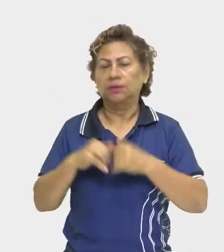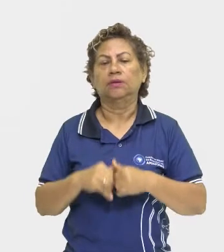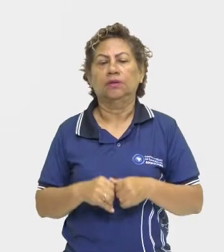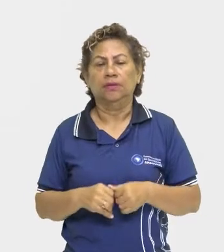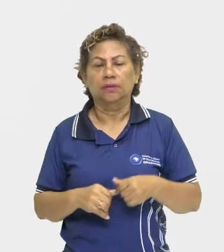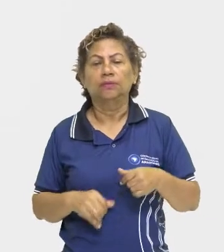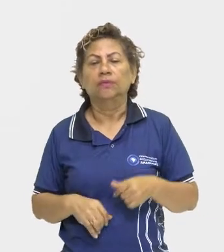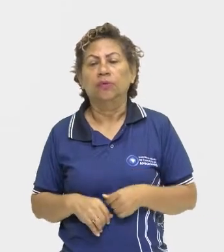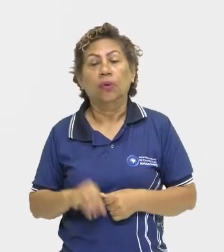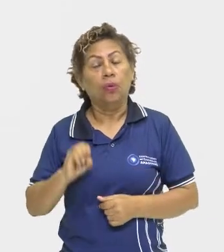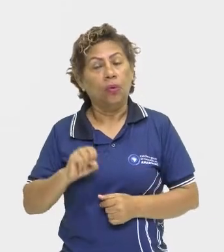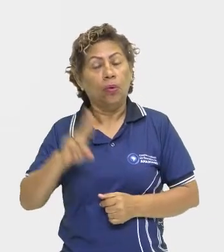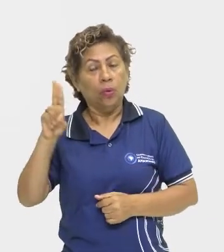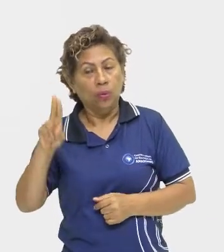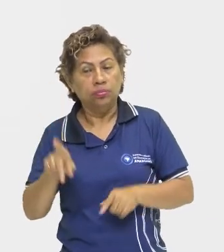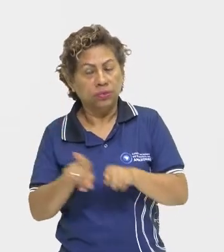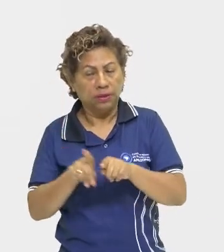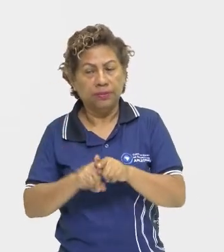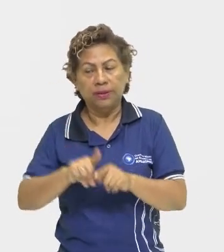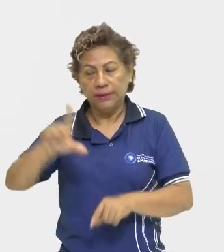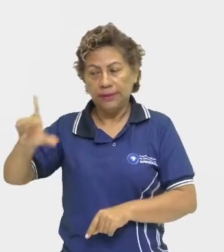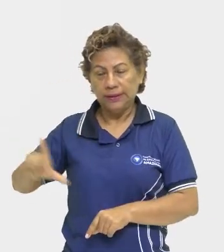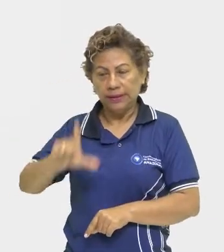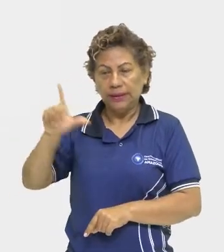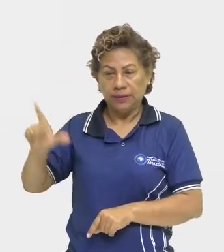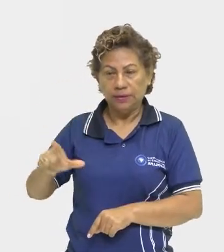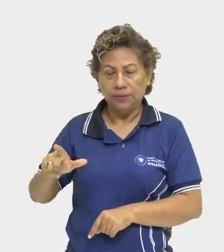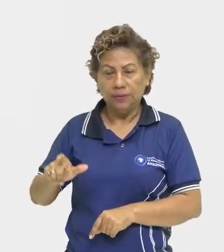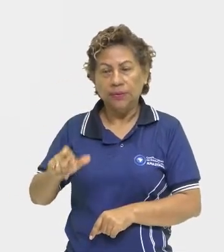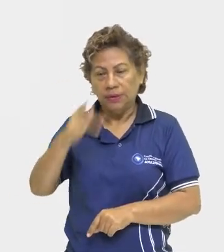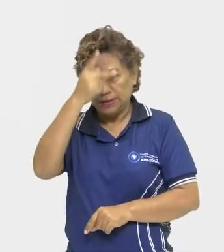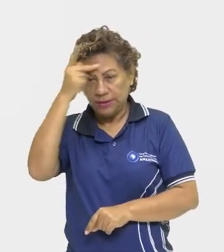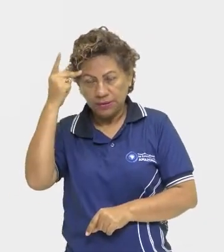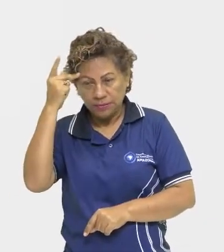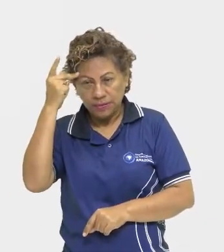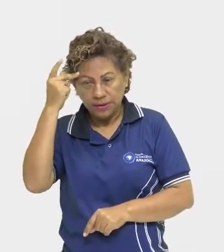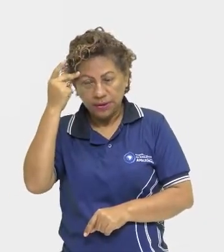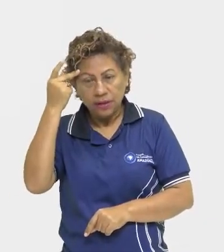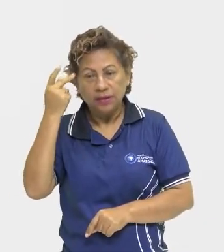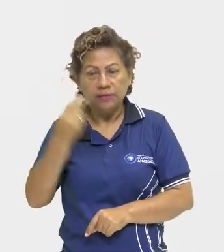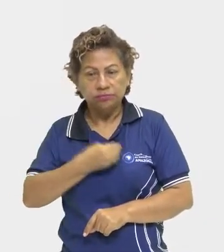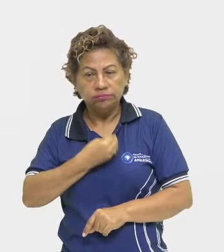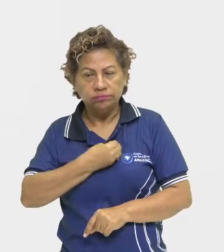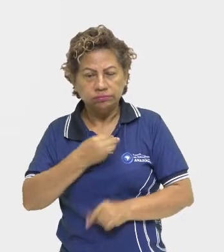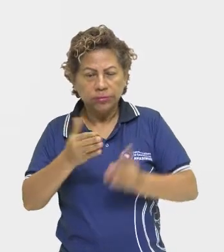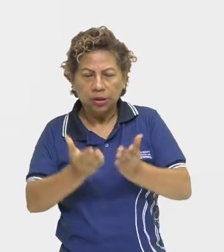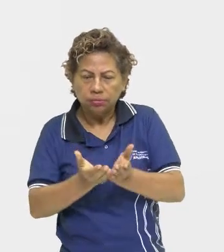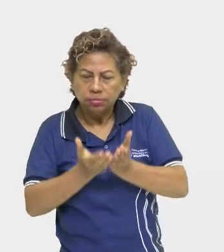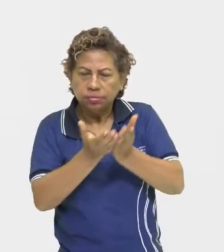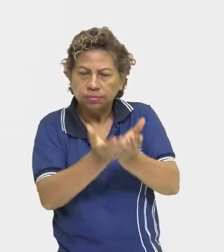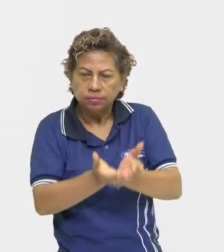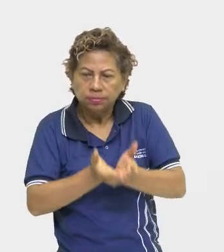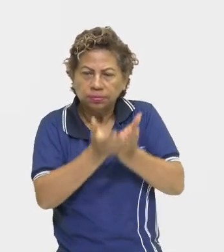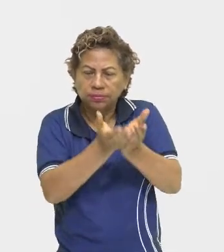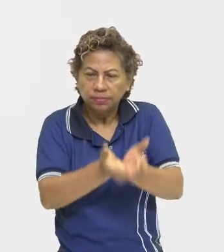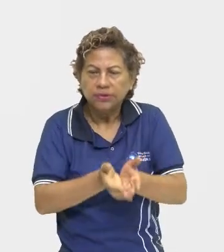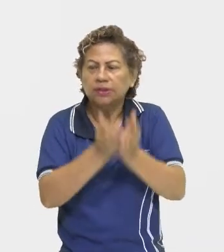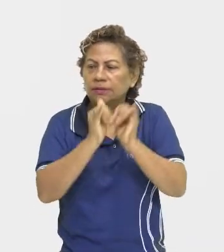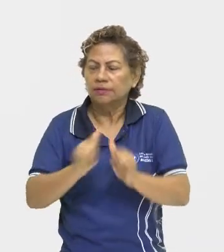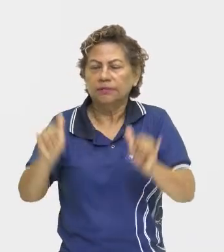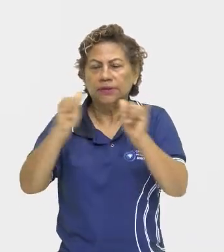literatura dos navegantes, que davam ciência ao rei de Portugal, de todas as